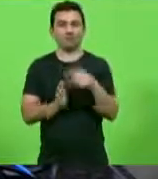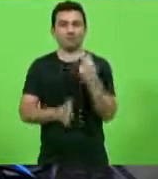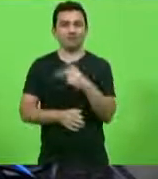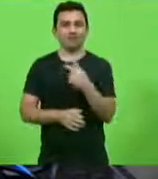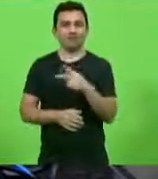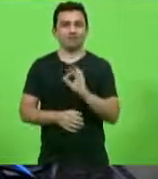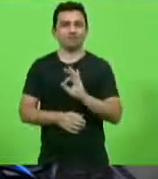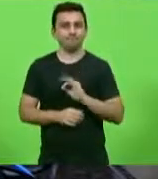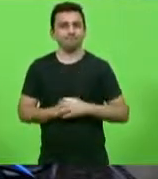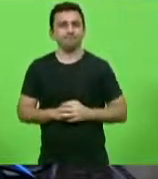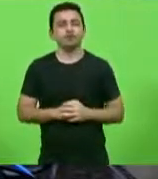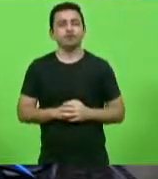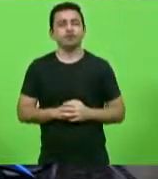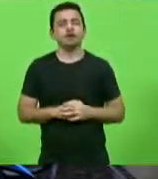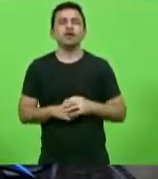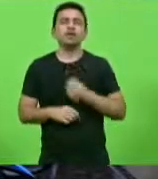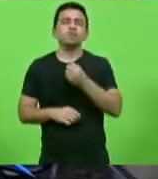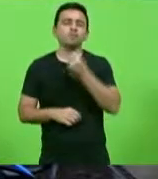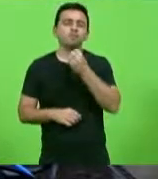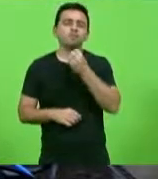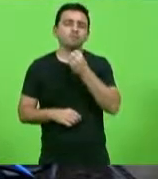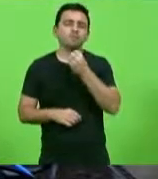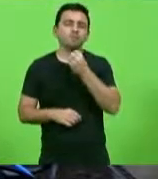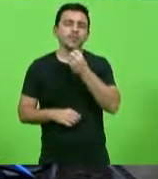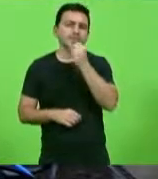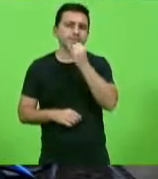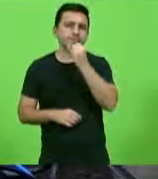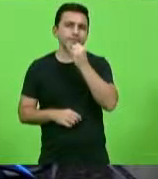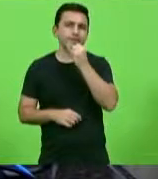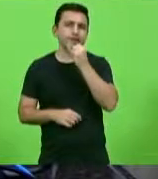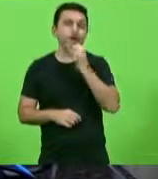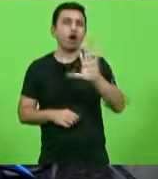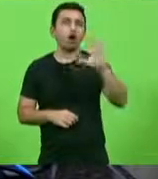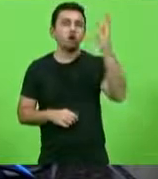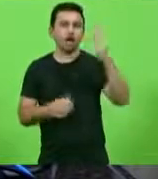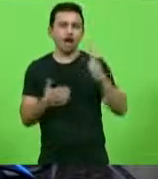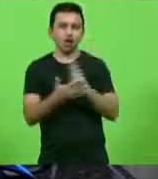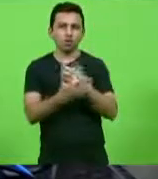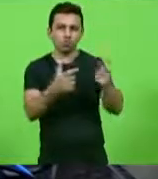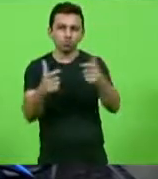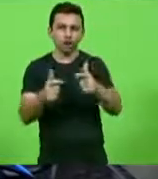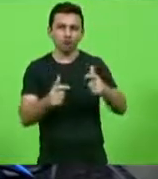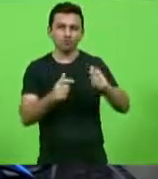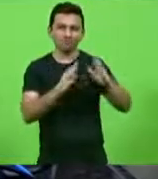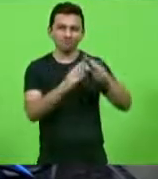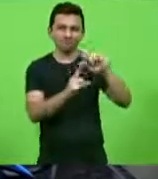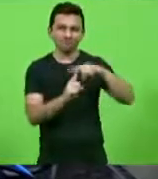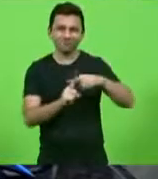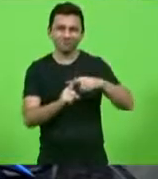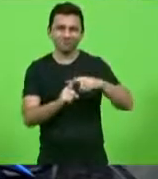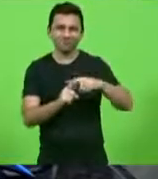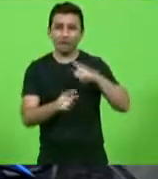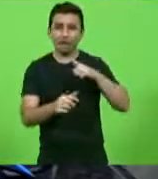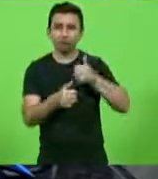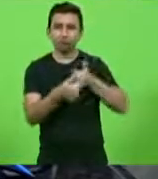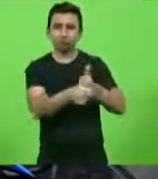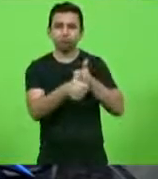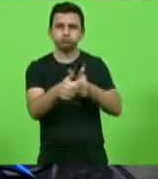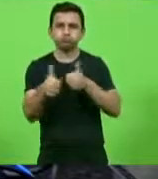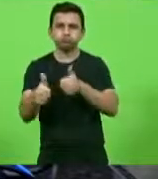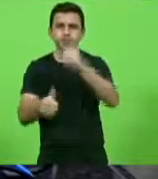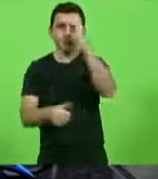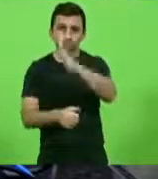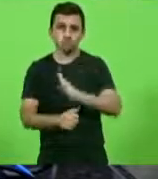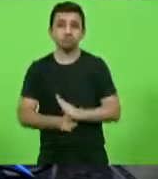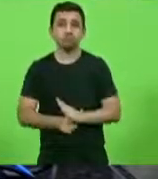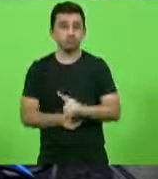Um bom exemplo disso é o que está acontecendo com os cultos e missas que estão sendo perseguidos Brasil